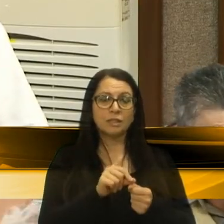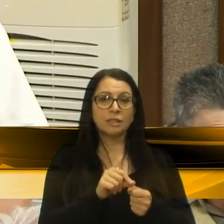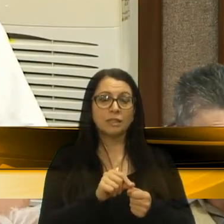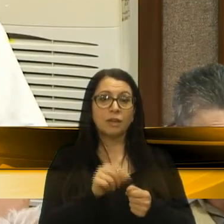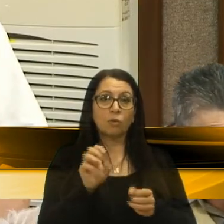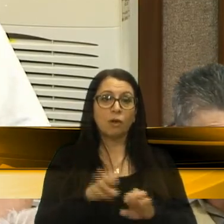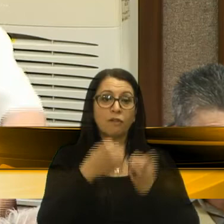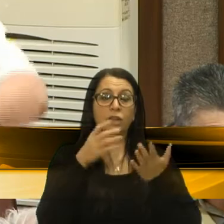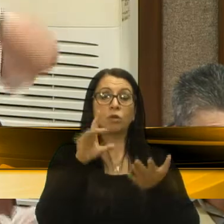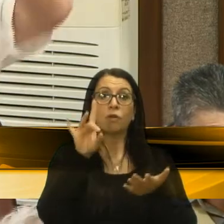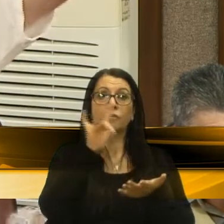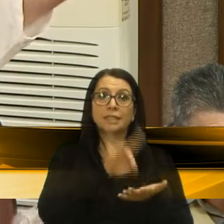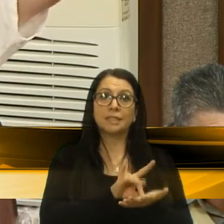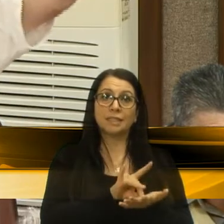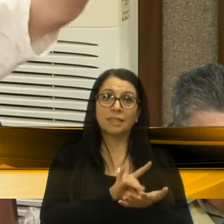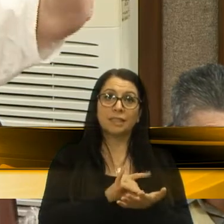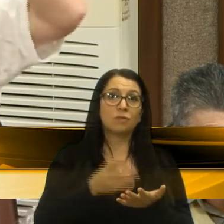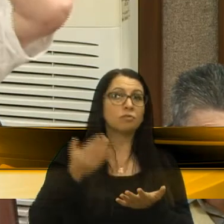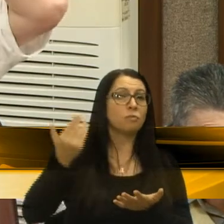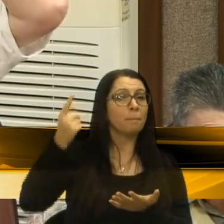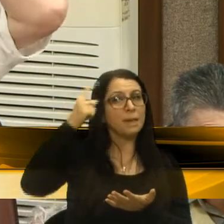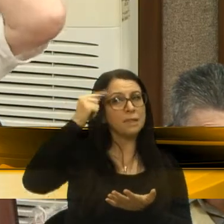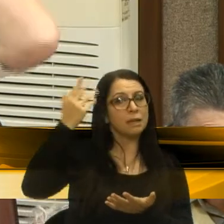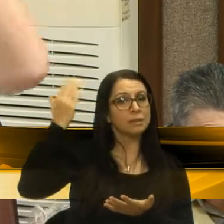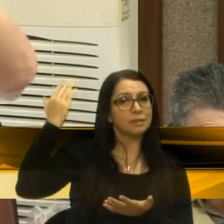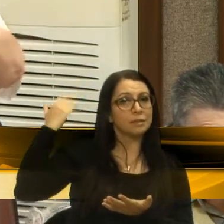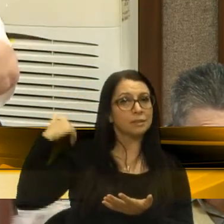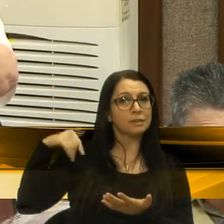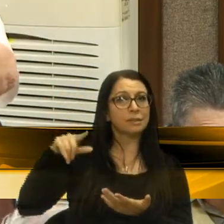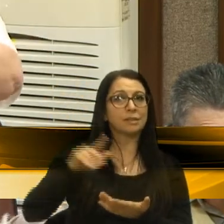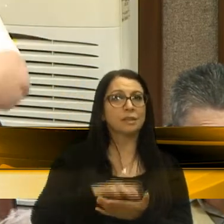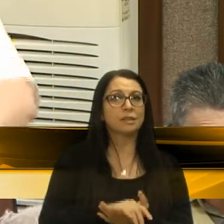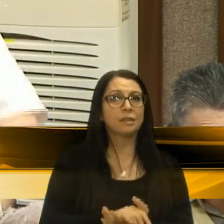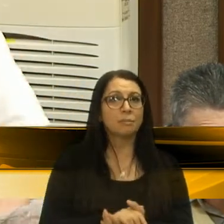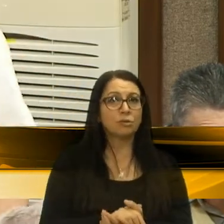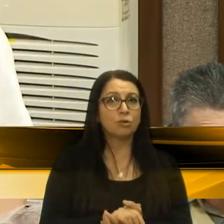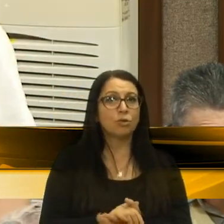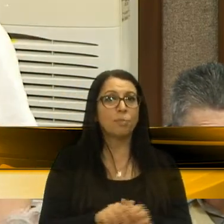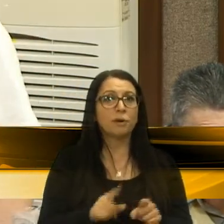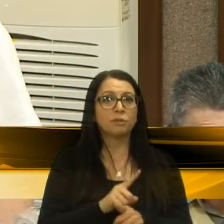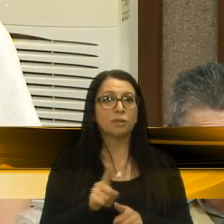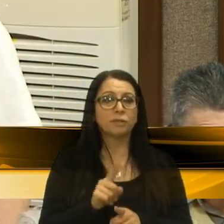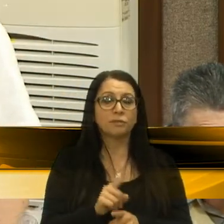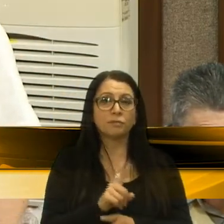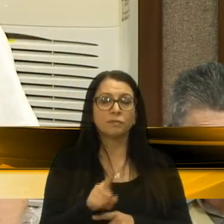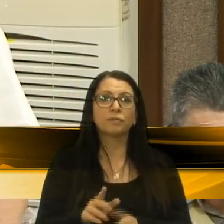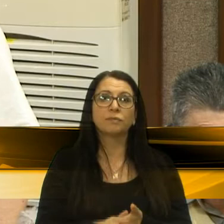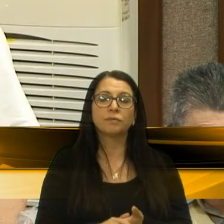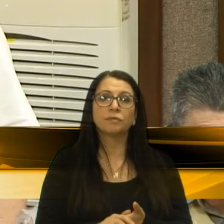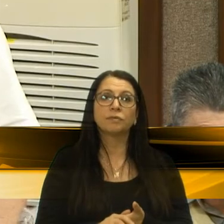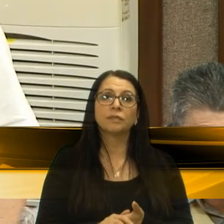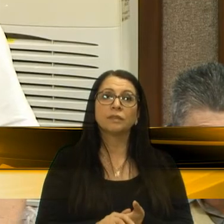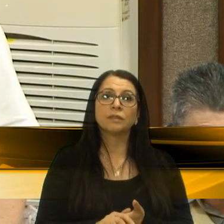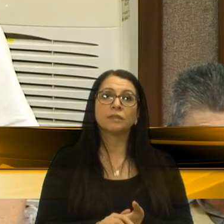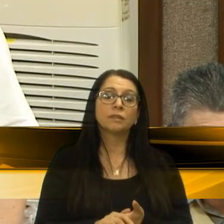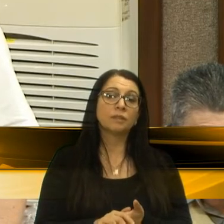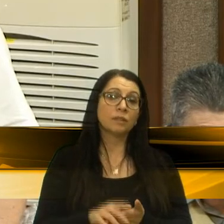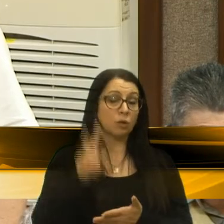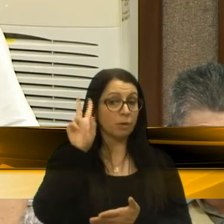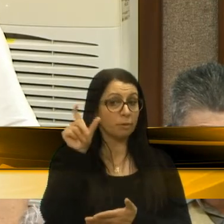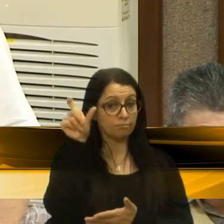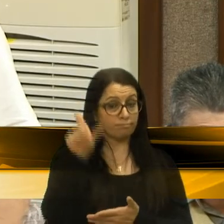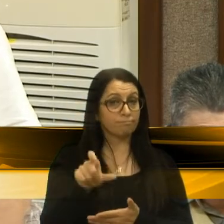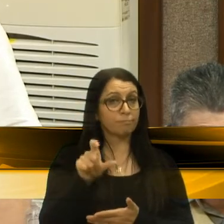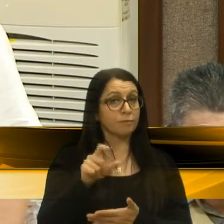evento oficial idealizado lá atrás. Eu até estava relendo ali um pouco da biografia do Adelar. Ele foi